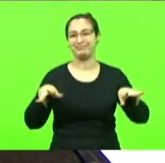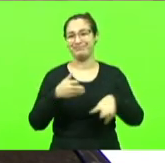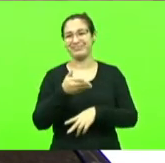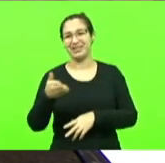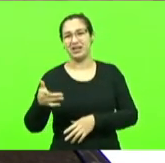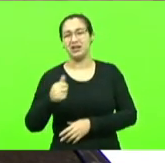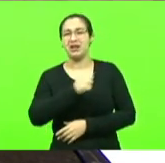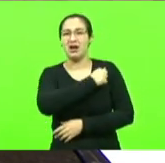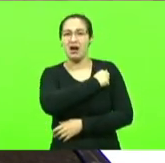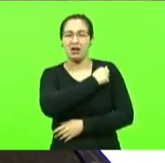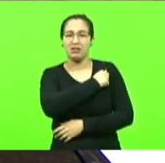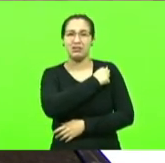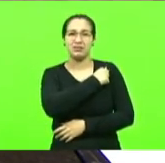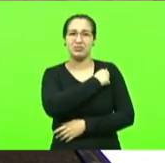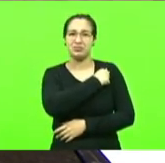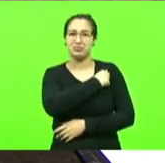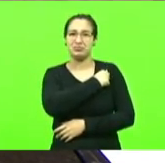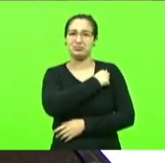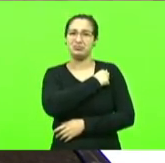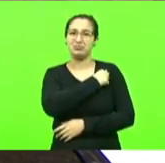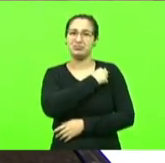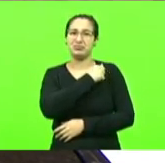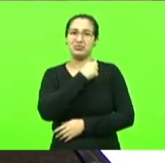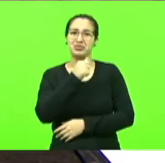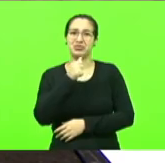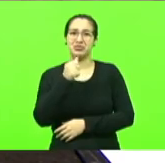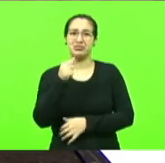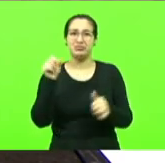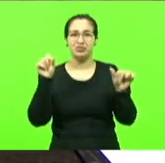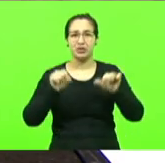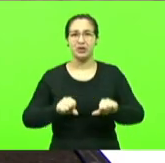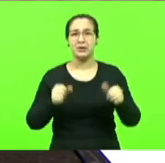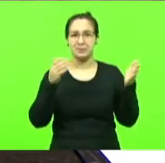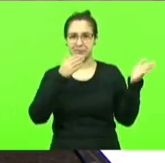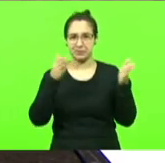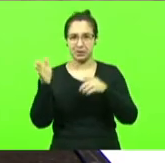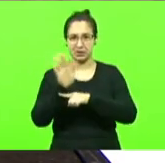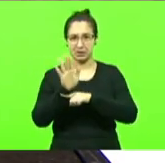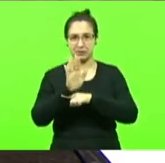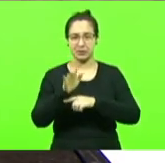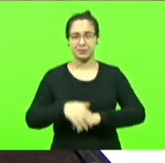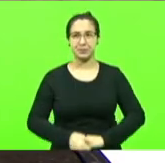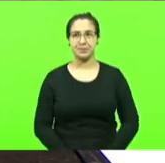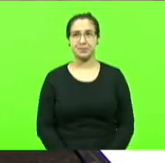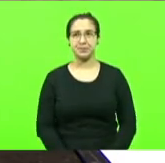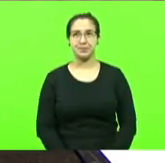somam em nada na vida deles pode passar o depoimento do Clésio Salvaro